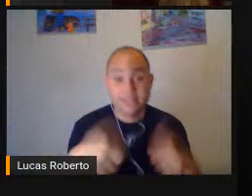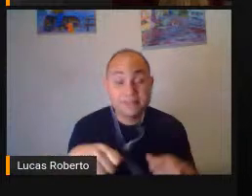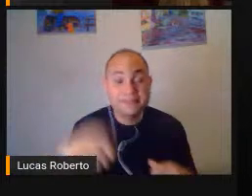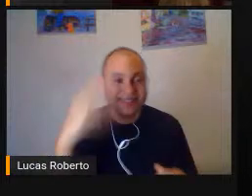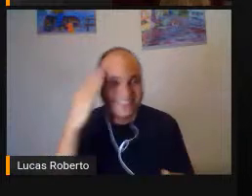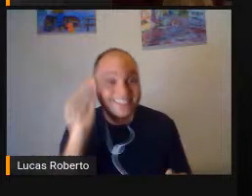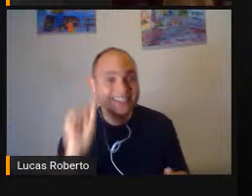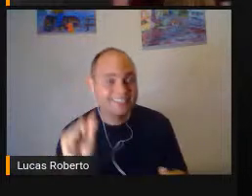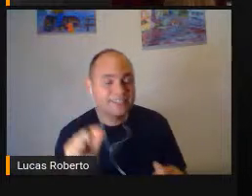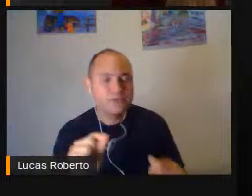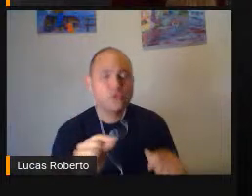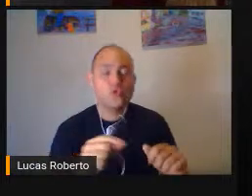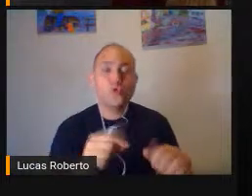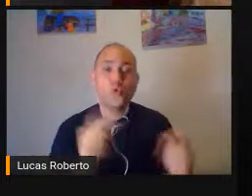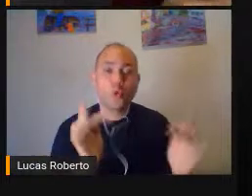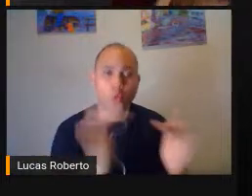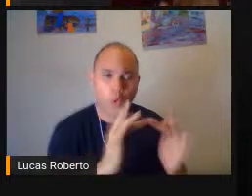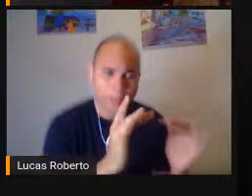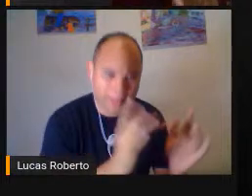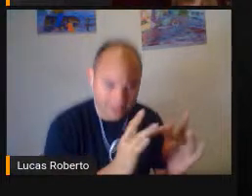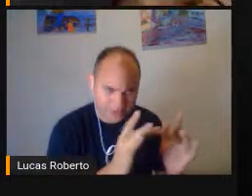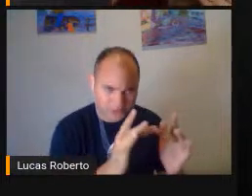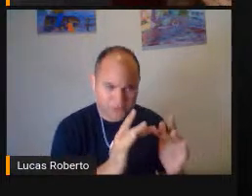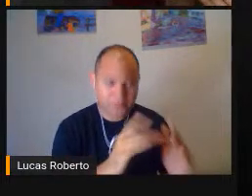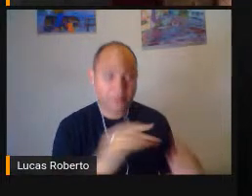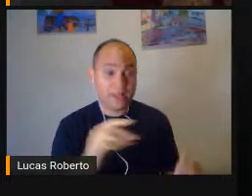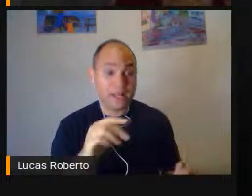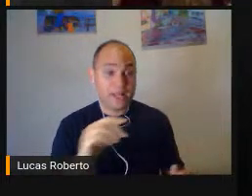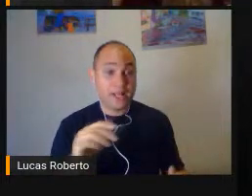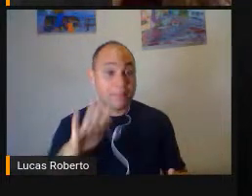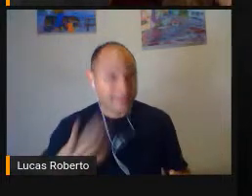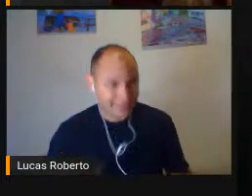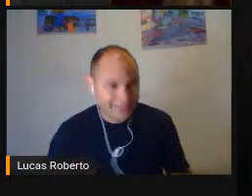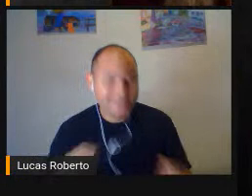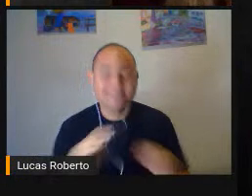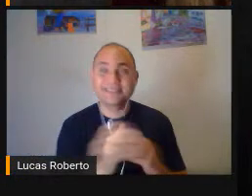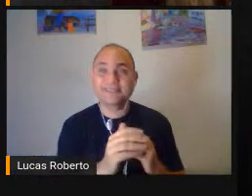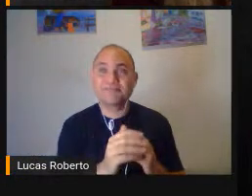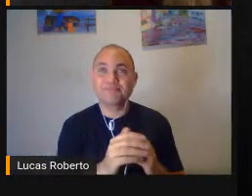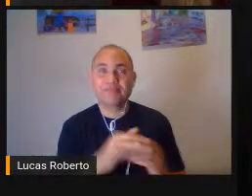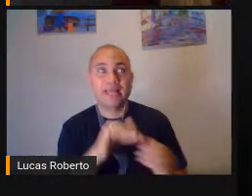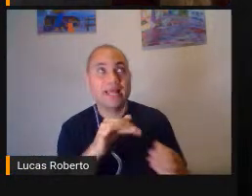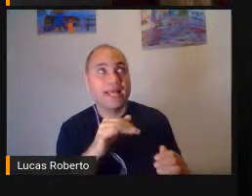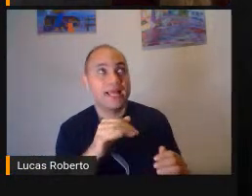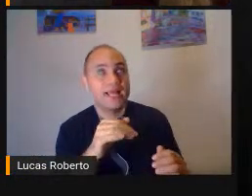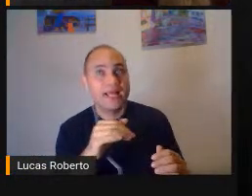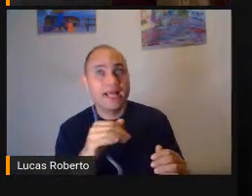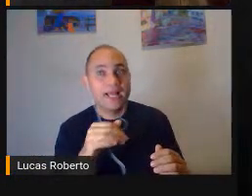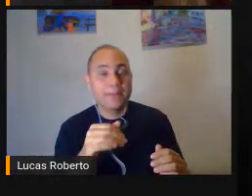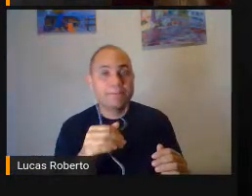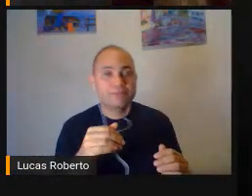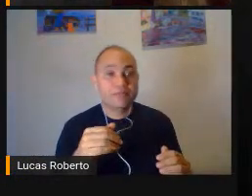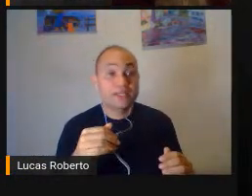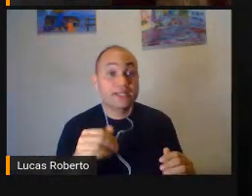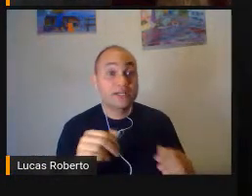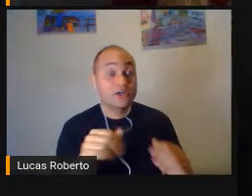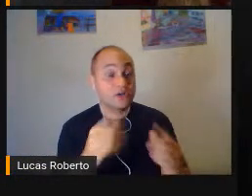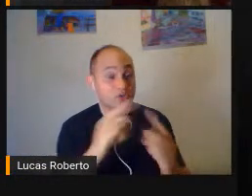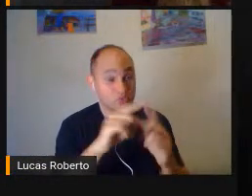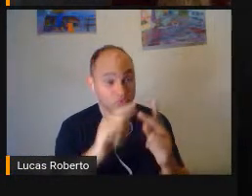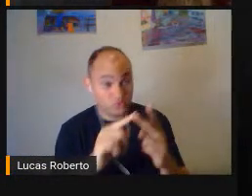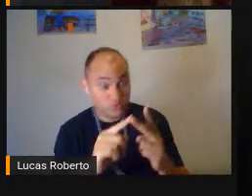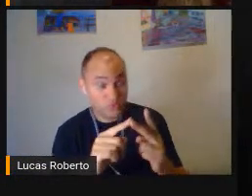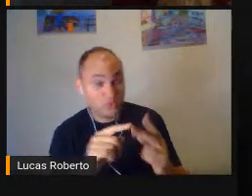Videntes A gente usa o termo Videntes Para aquelas crianças Que enxergam Com seus olhos Biológicos E as crianças Com deficiência